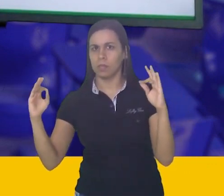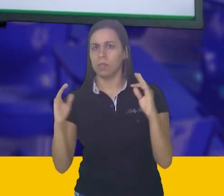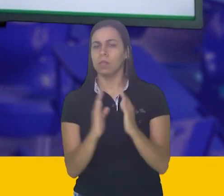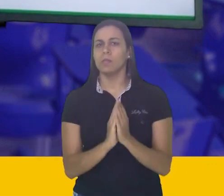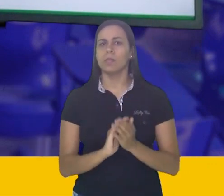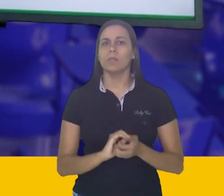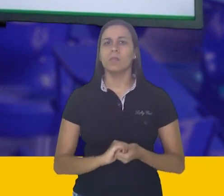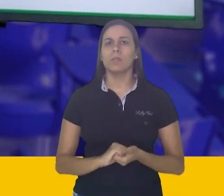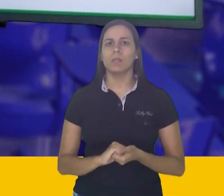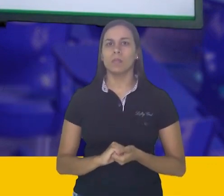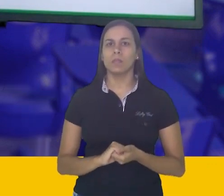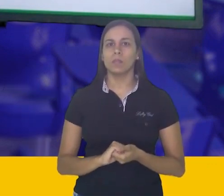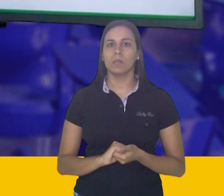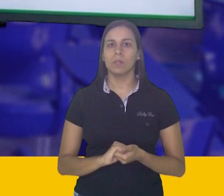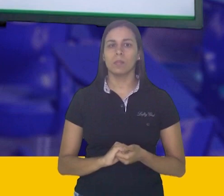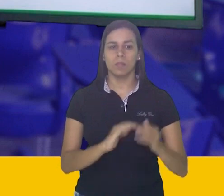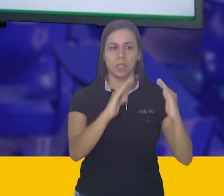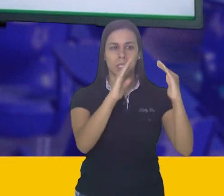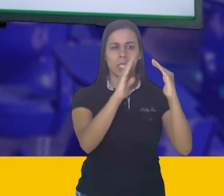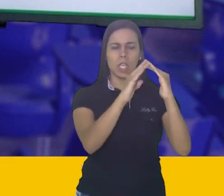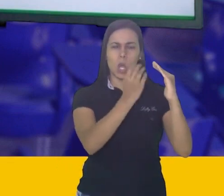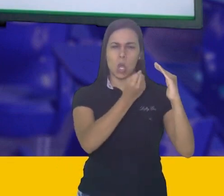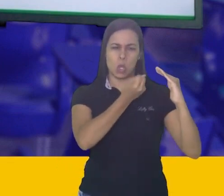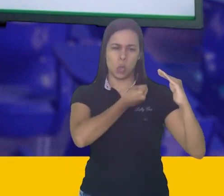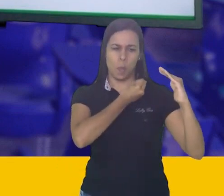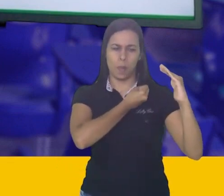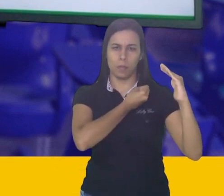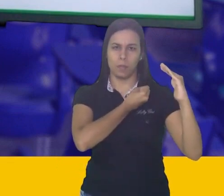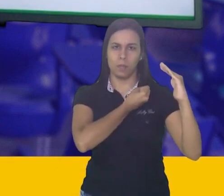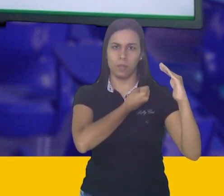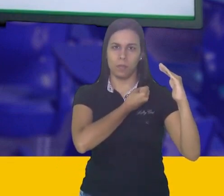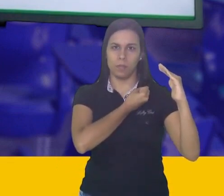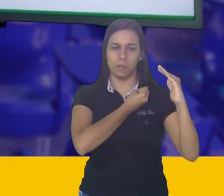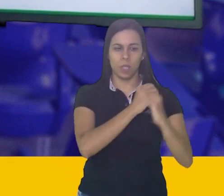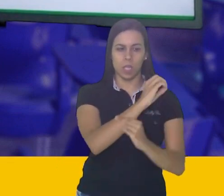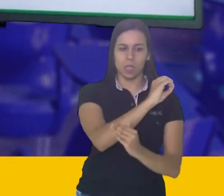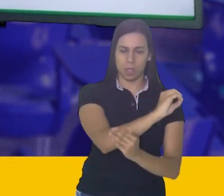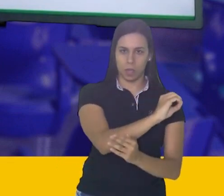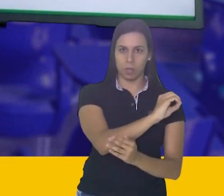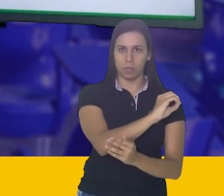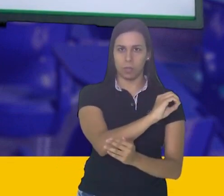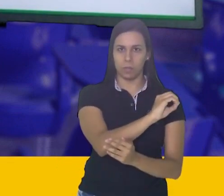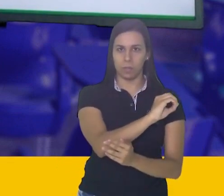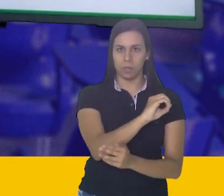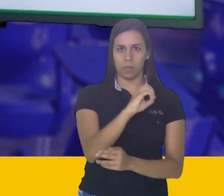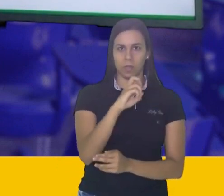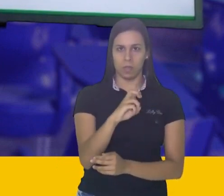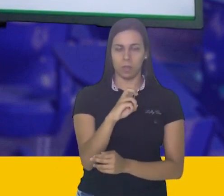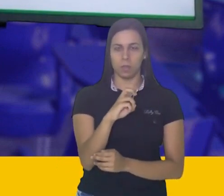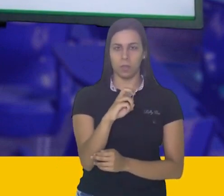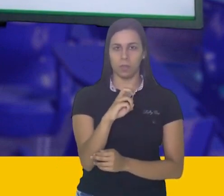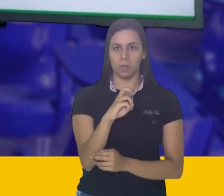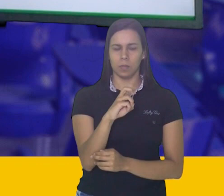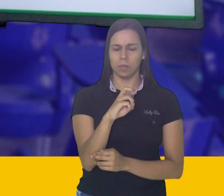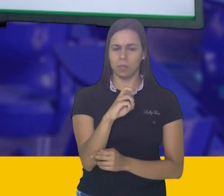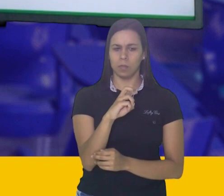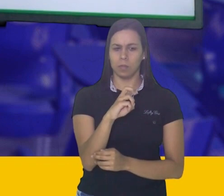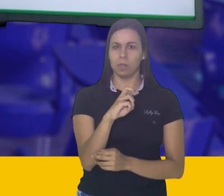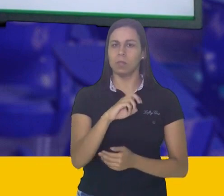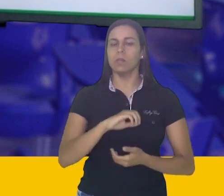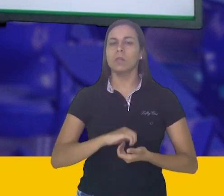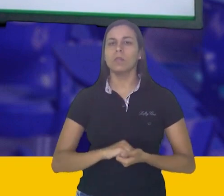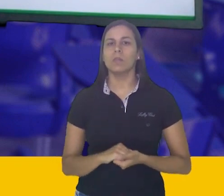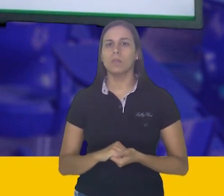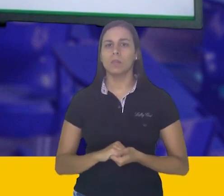E as casas estão marcadas por números. Então aqui nós temos zero, cinco. Se nós